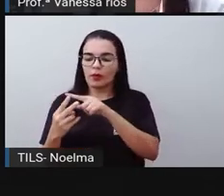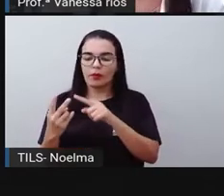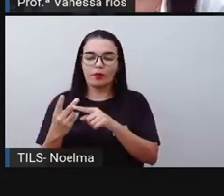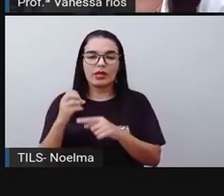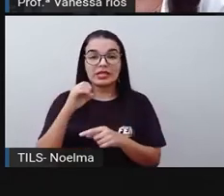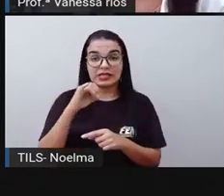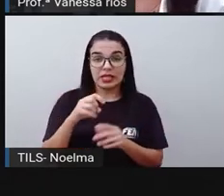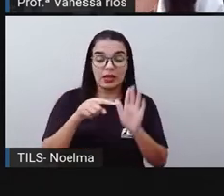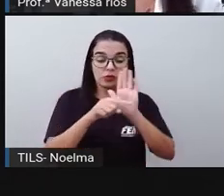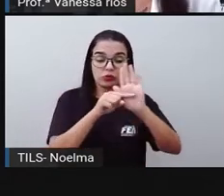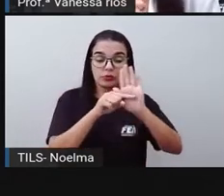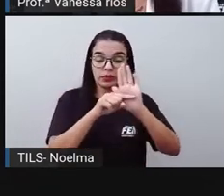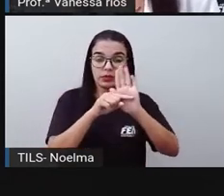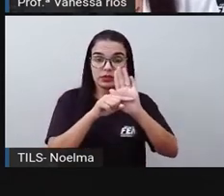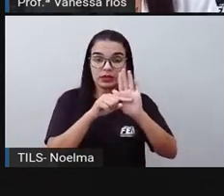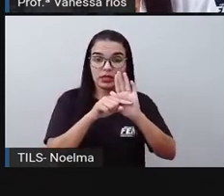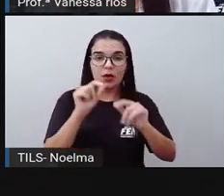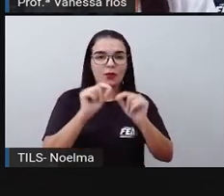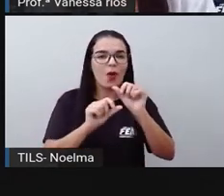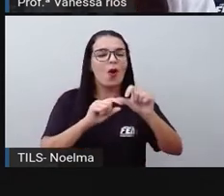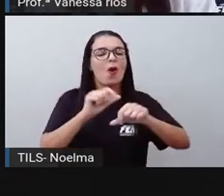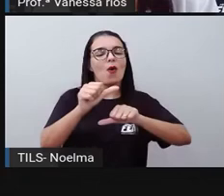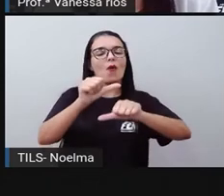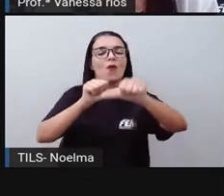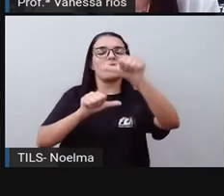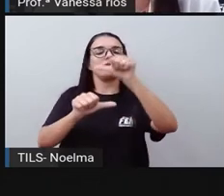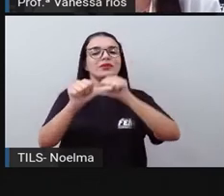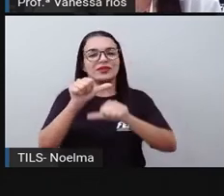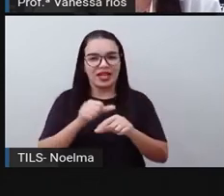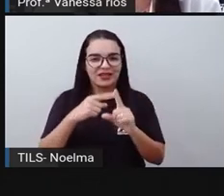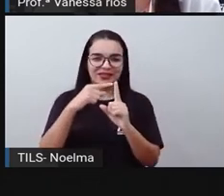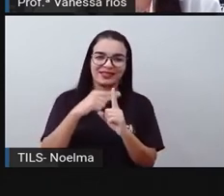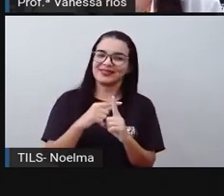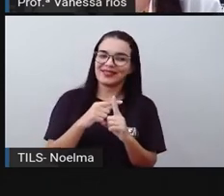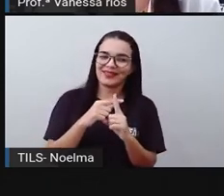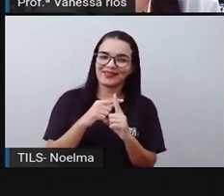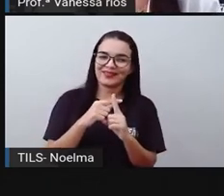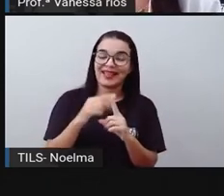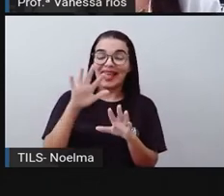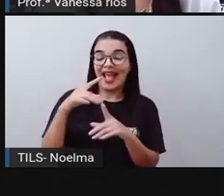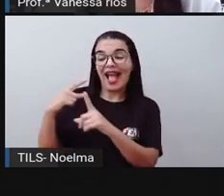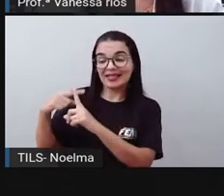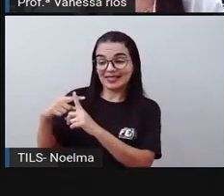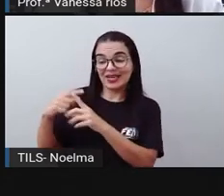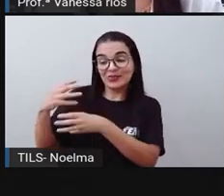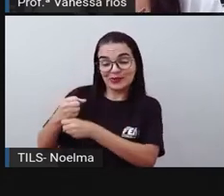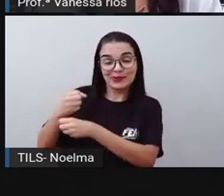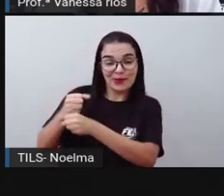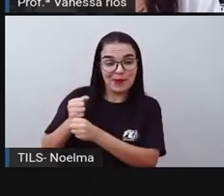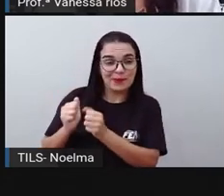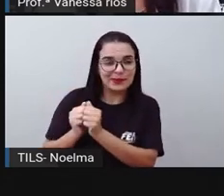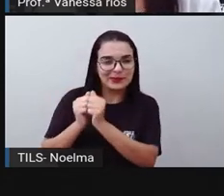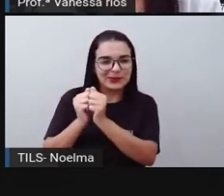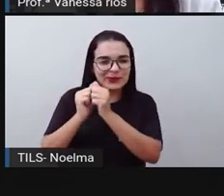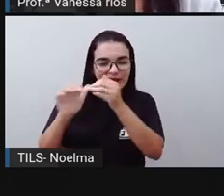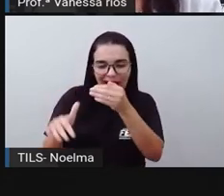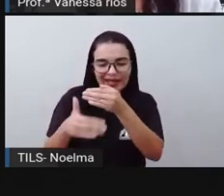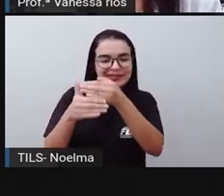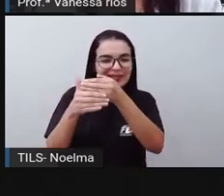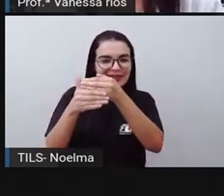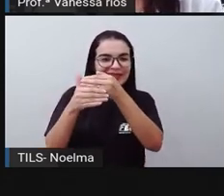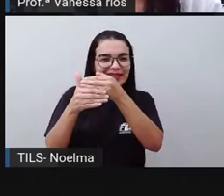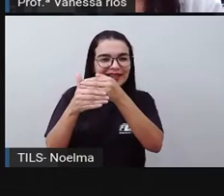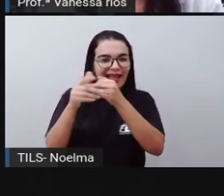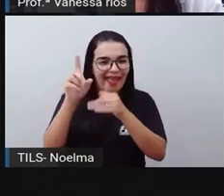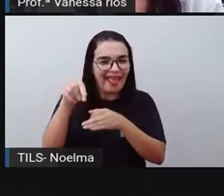subtração é o contrário da adição. Se lá na adição eu junto, eu adiciono,